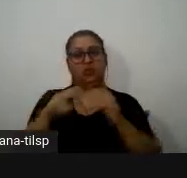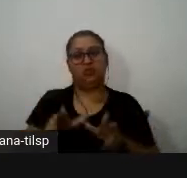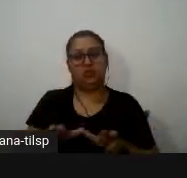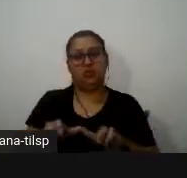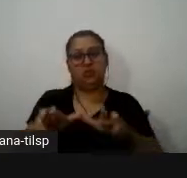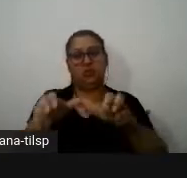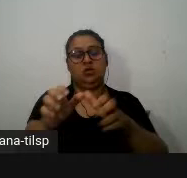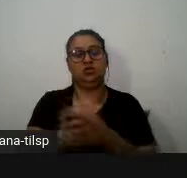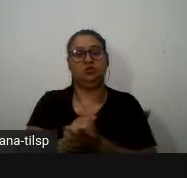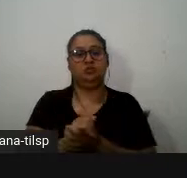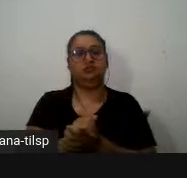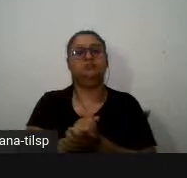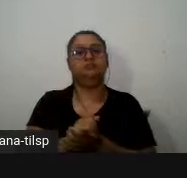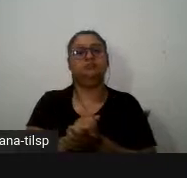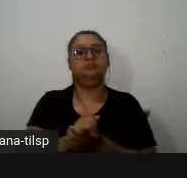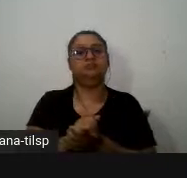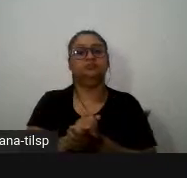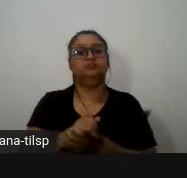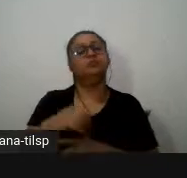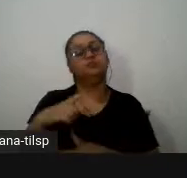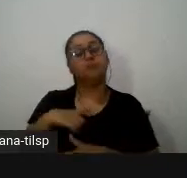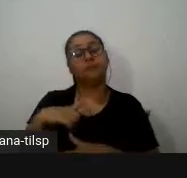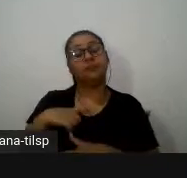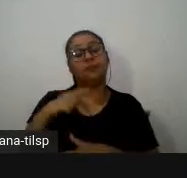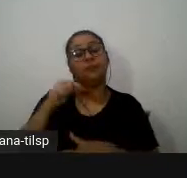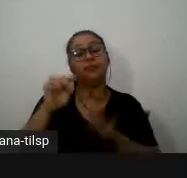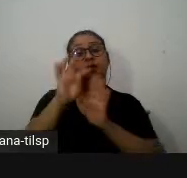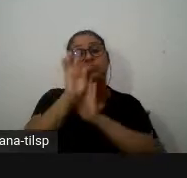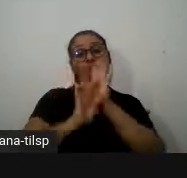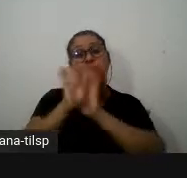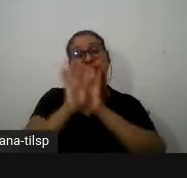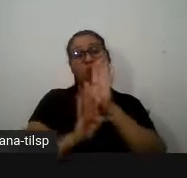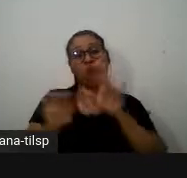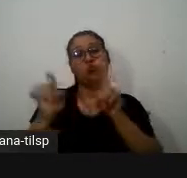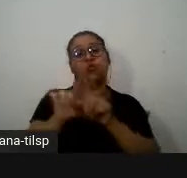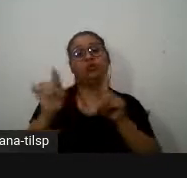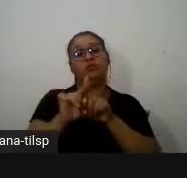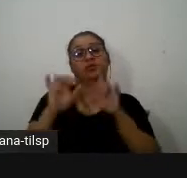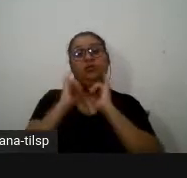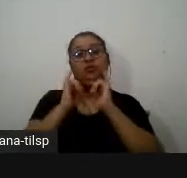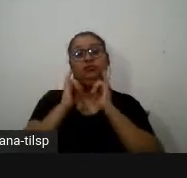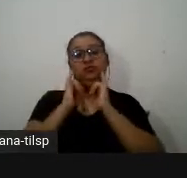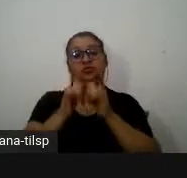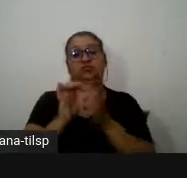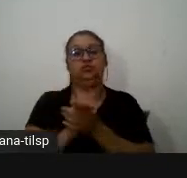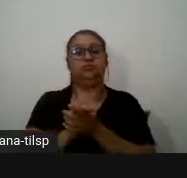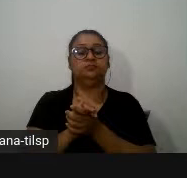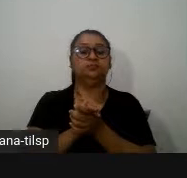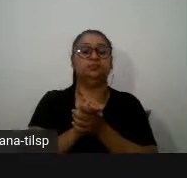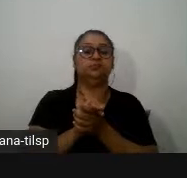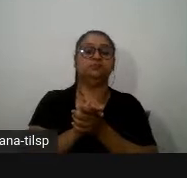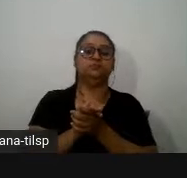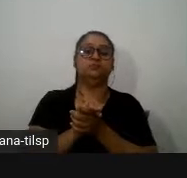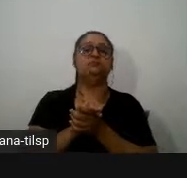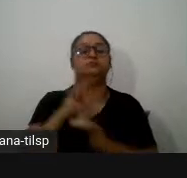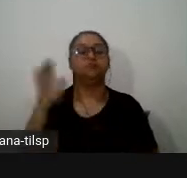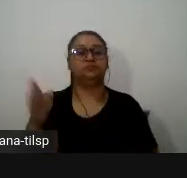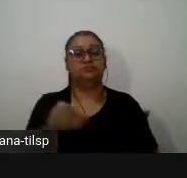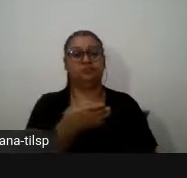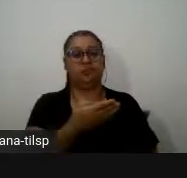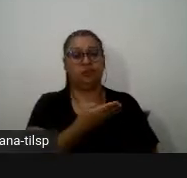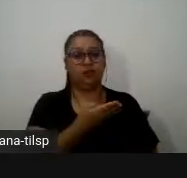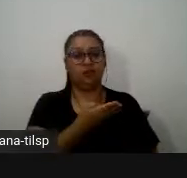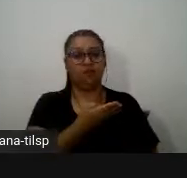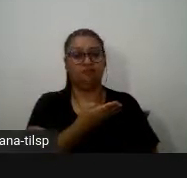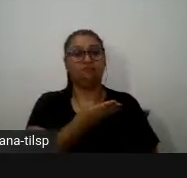sobretudo convocados no âmbito da linguística do texto e do discurso a nível extra linguístico que nós observamos foi o